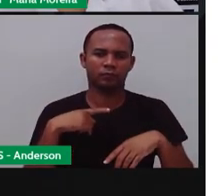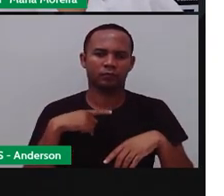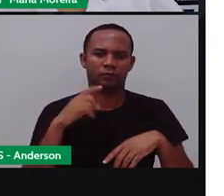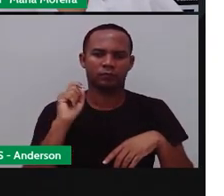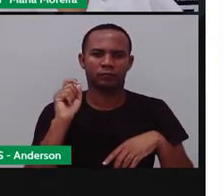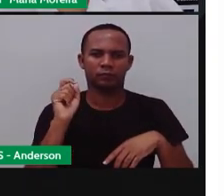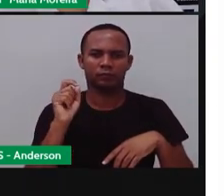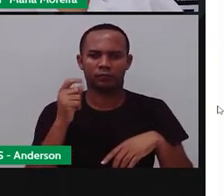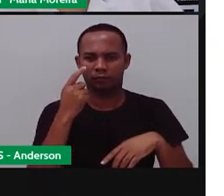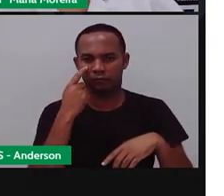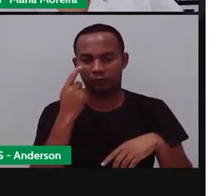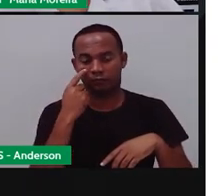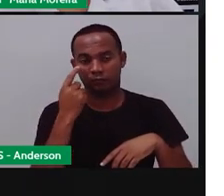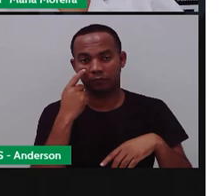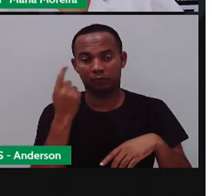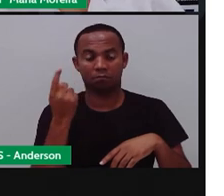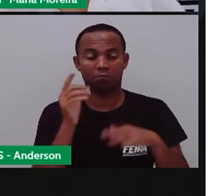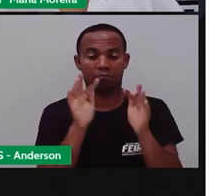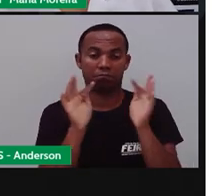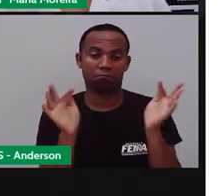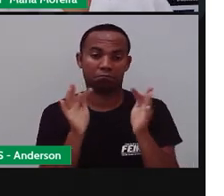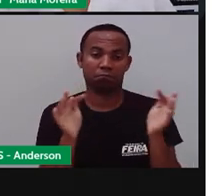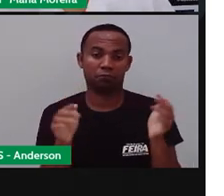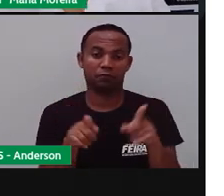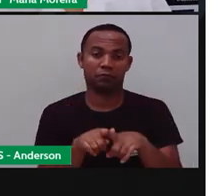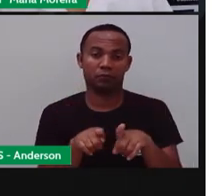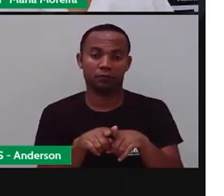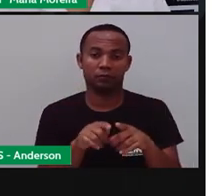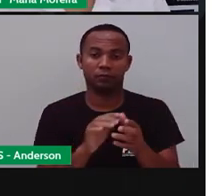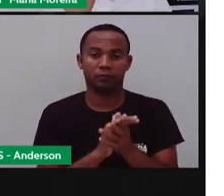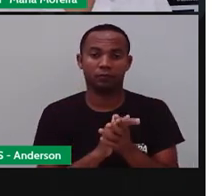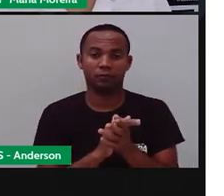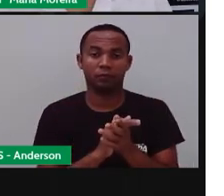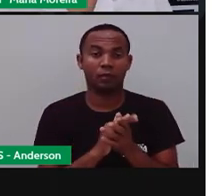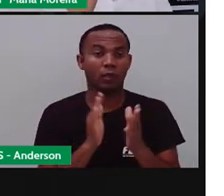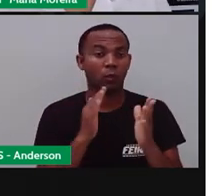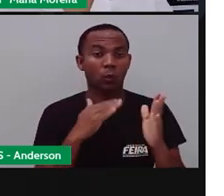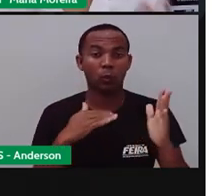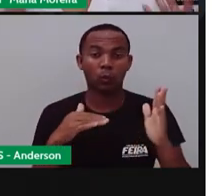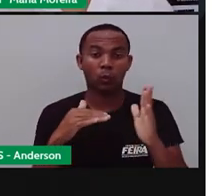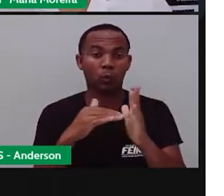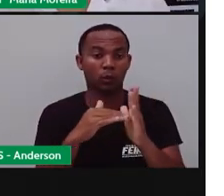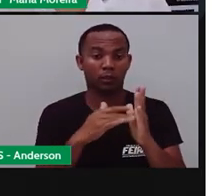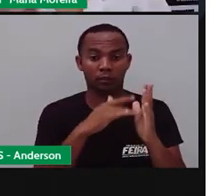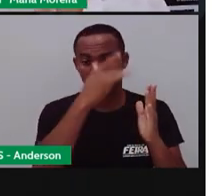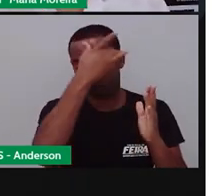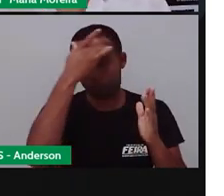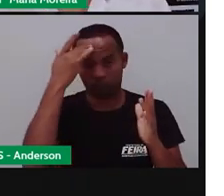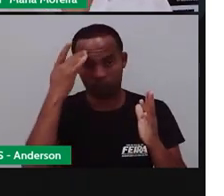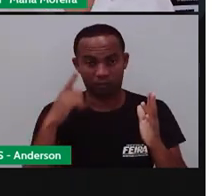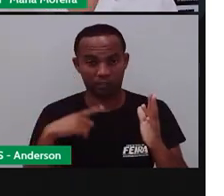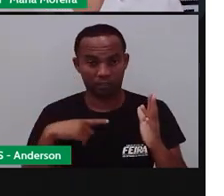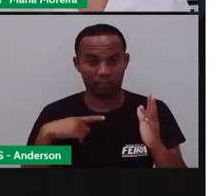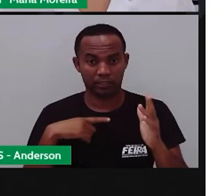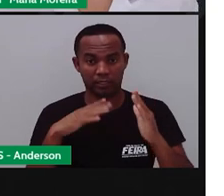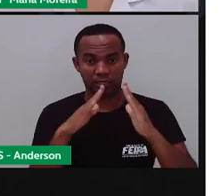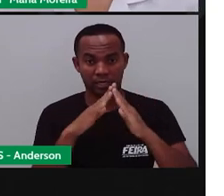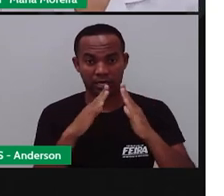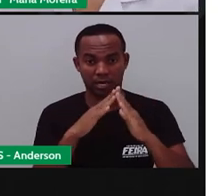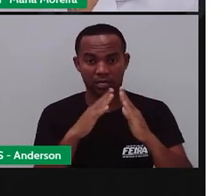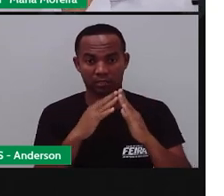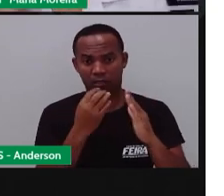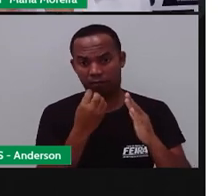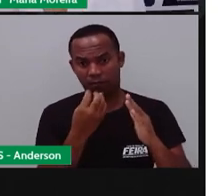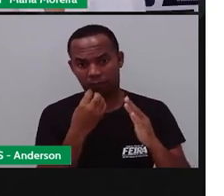telha, não essa de cerâmica que a gente conhece. Bom, nem todo mundo, né, gente, tem condições de ter uma casa de alvenaria, de